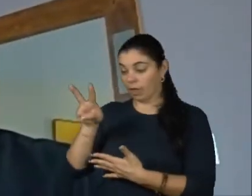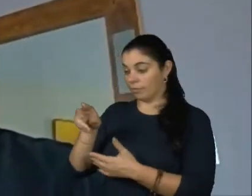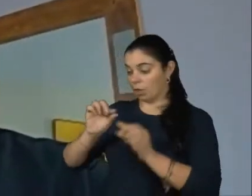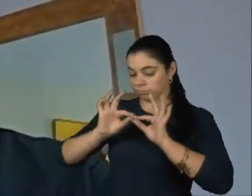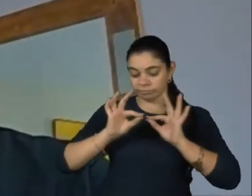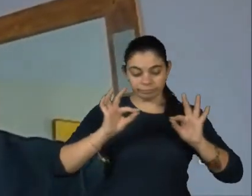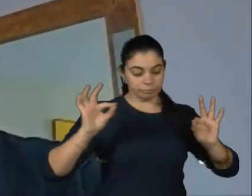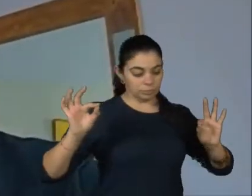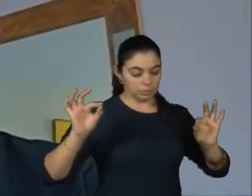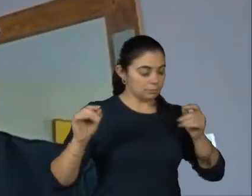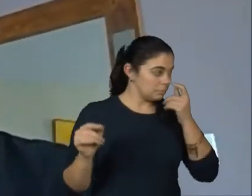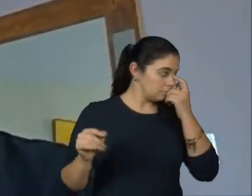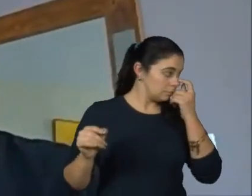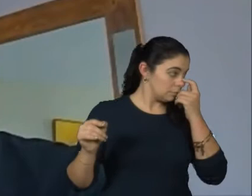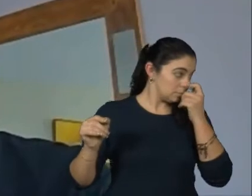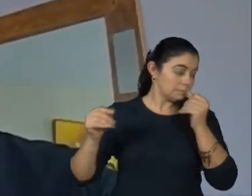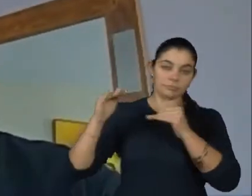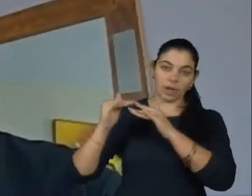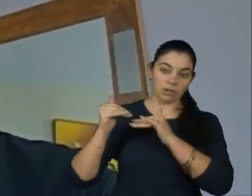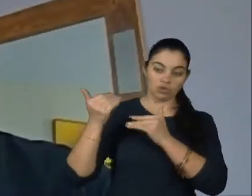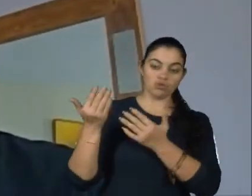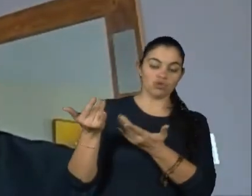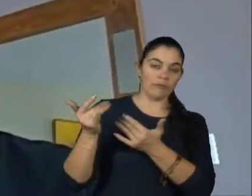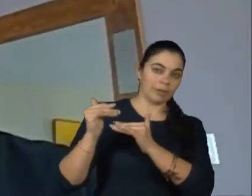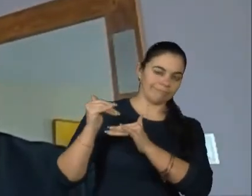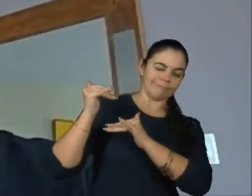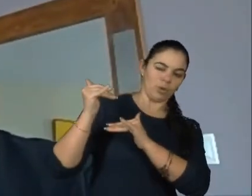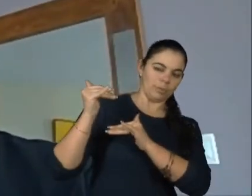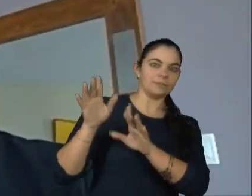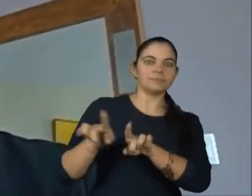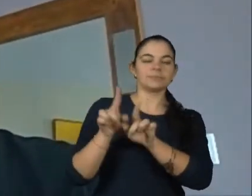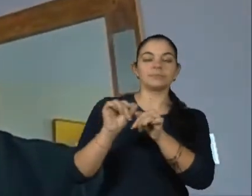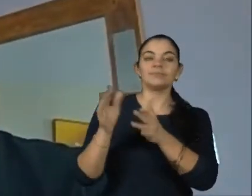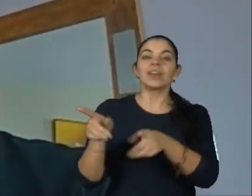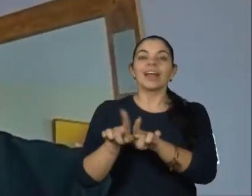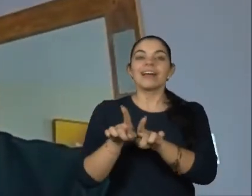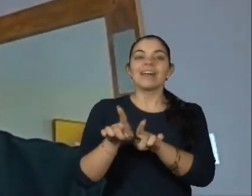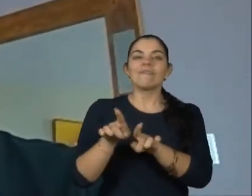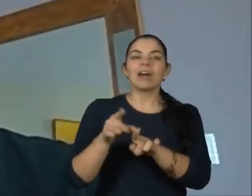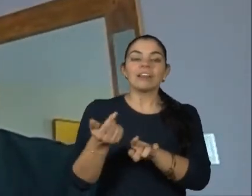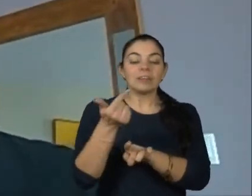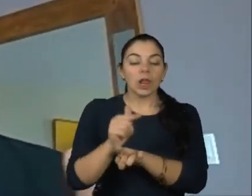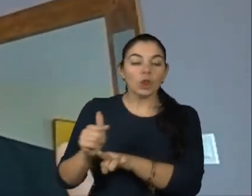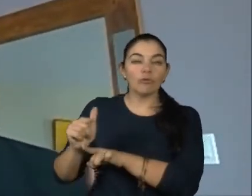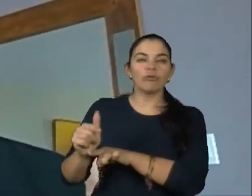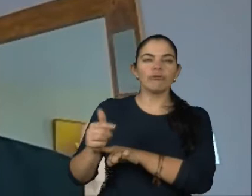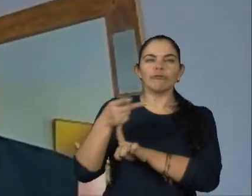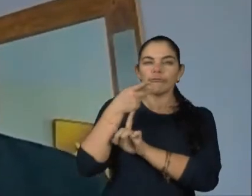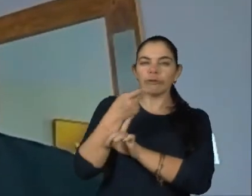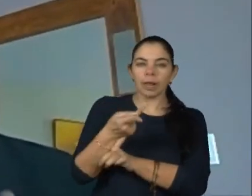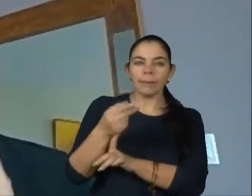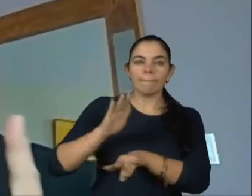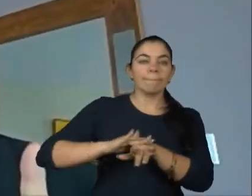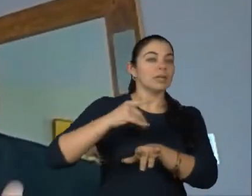tempo, nos leva à parte de adulto jovem. E eu acho que vale reforçar dois pontos. Primeiro,